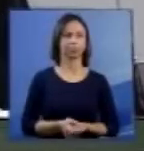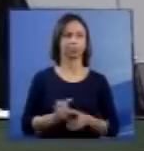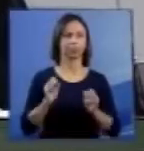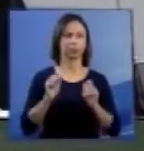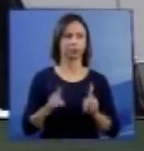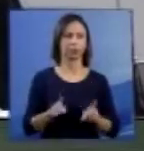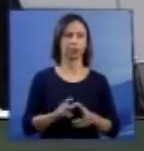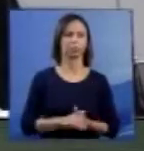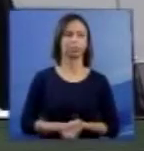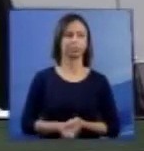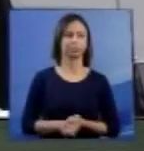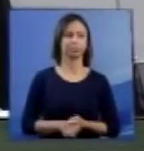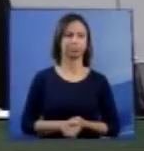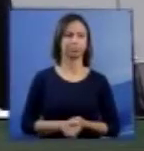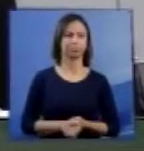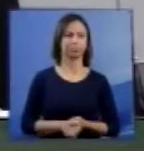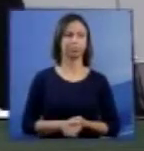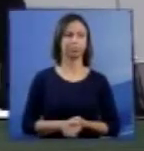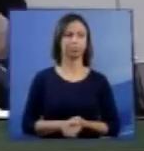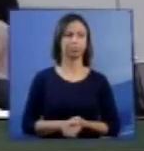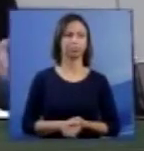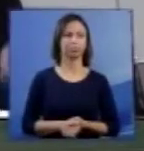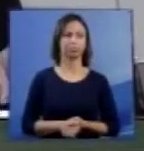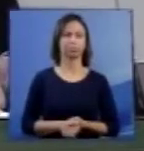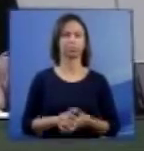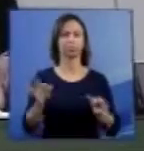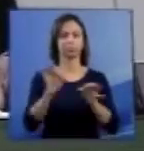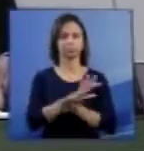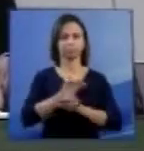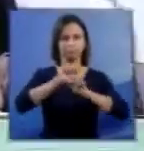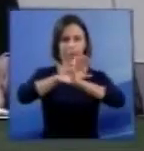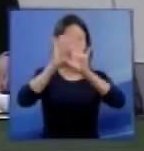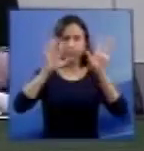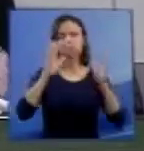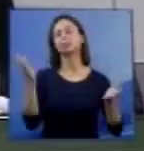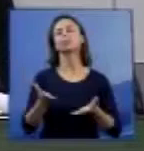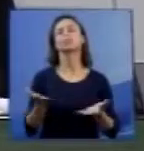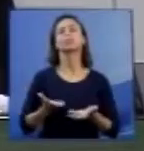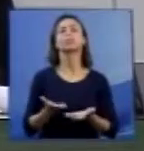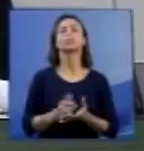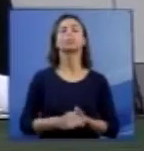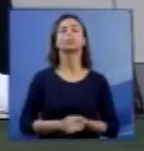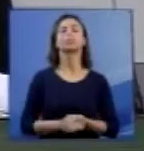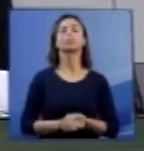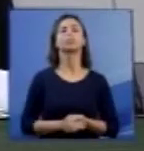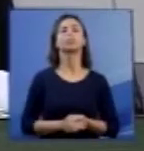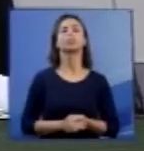Esclarecida a matéria, nós prosseguiremos agora.